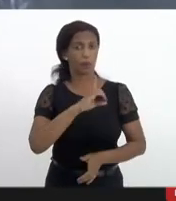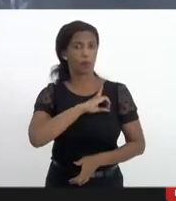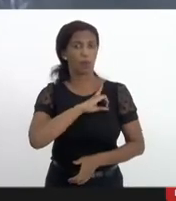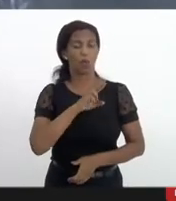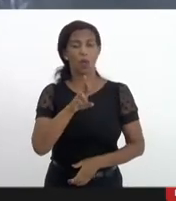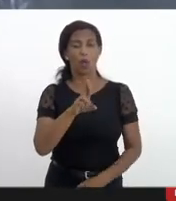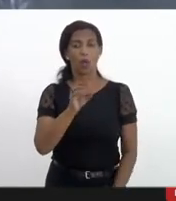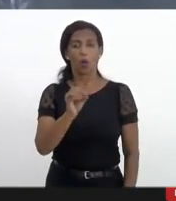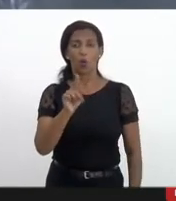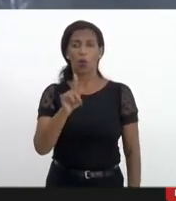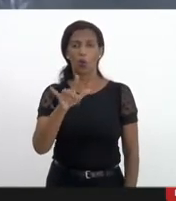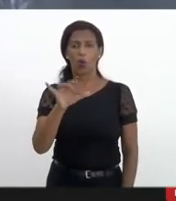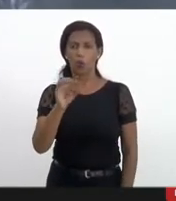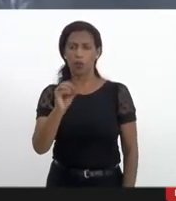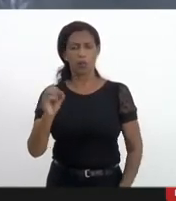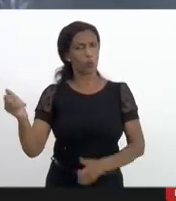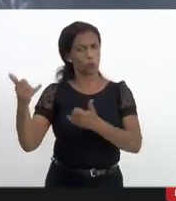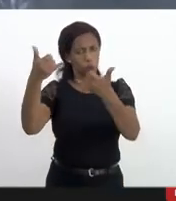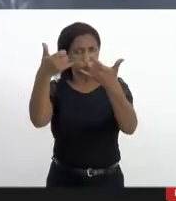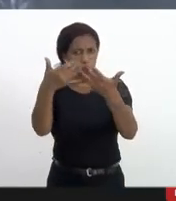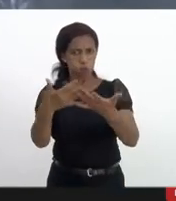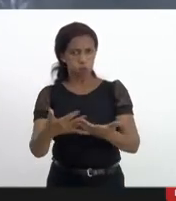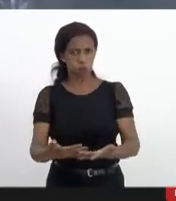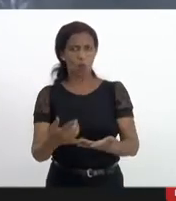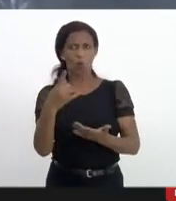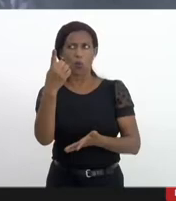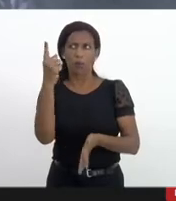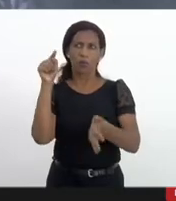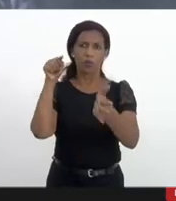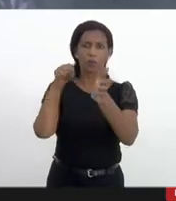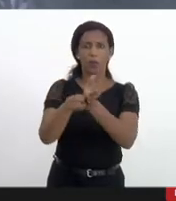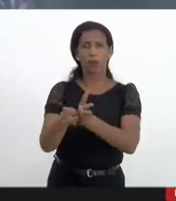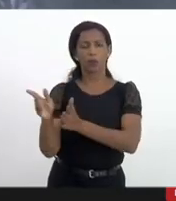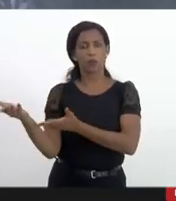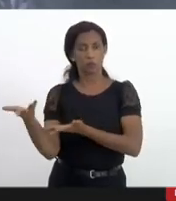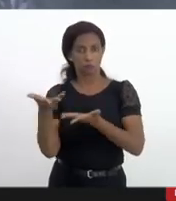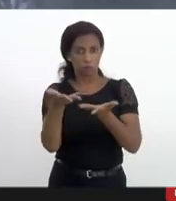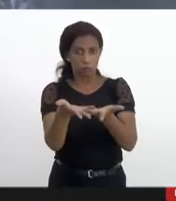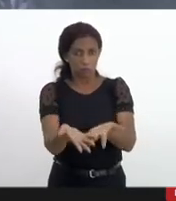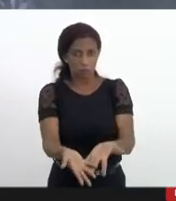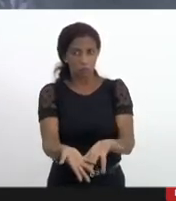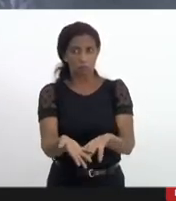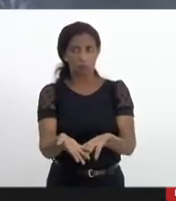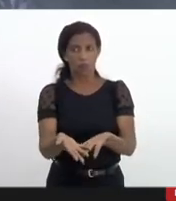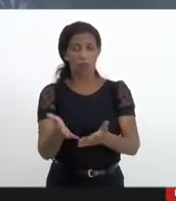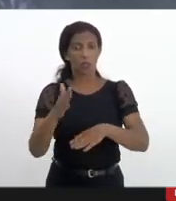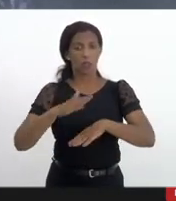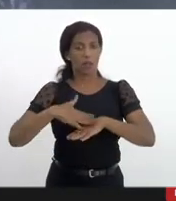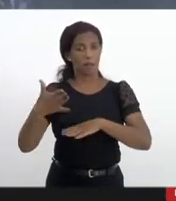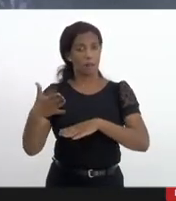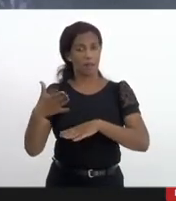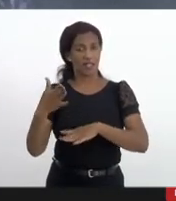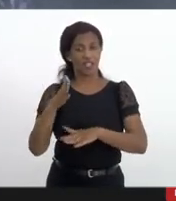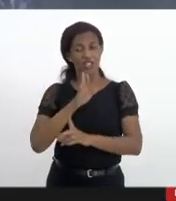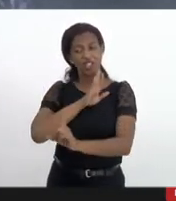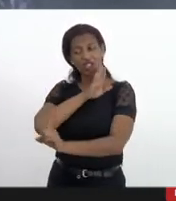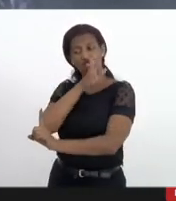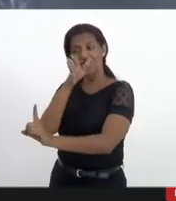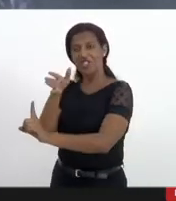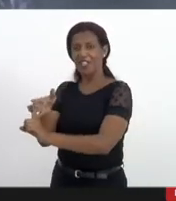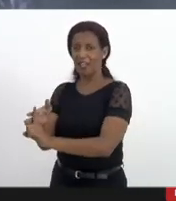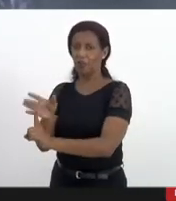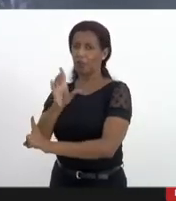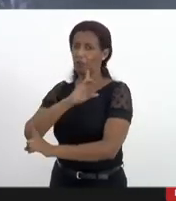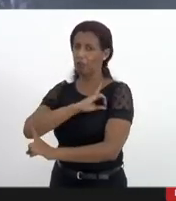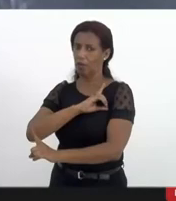Rodrigo Oliveira citou que uma das perguntas aqui trazidas seria mais adequado perguntar diretamente para o